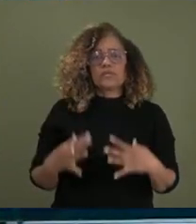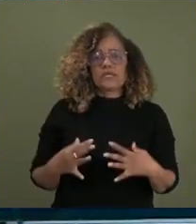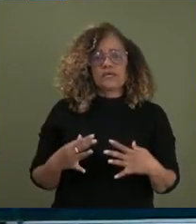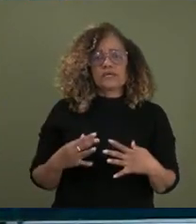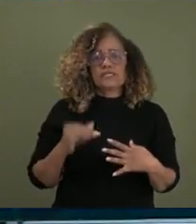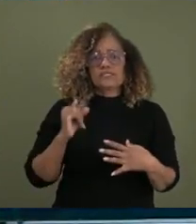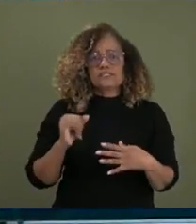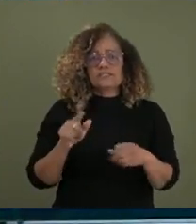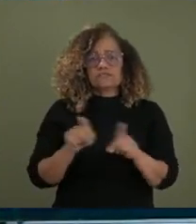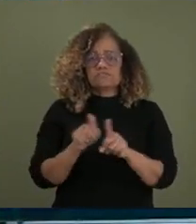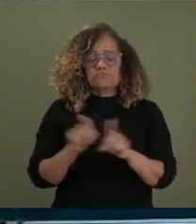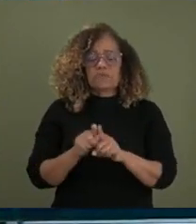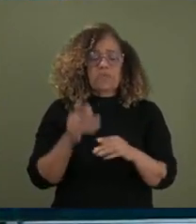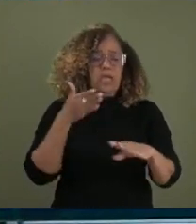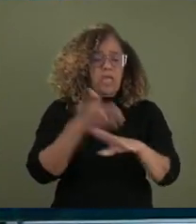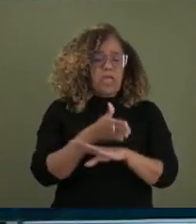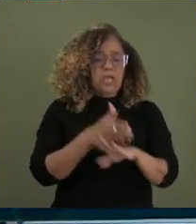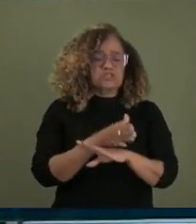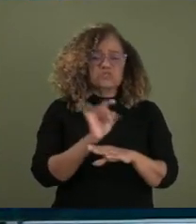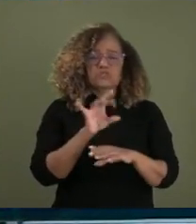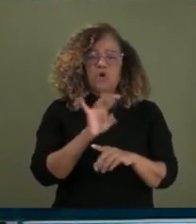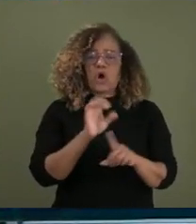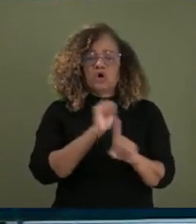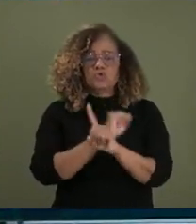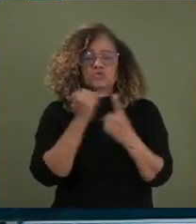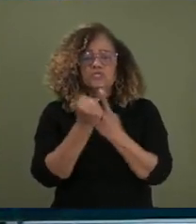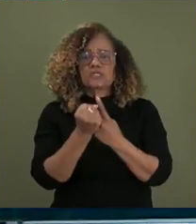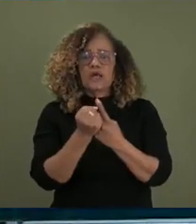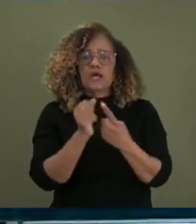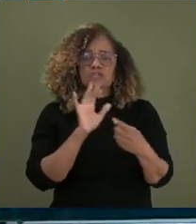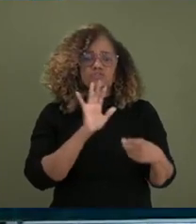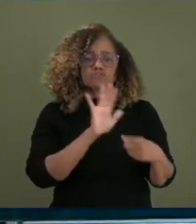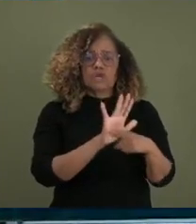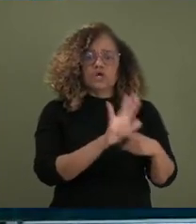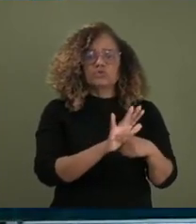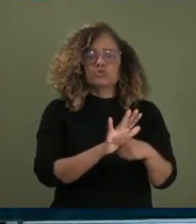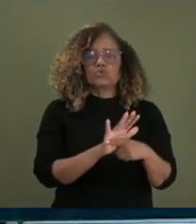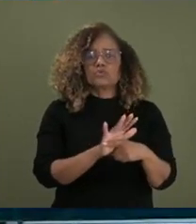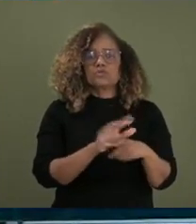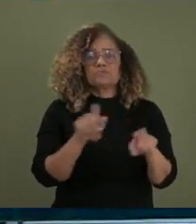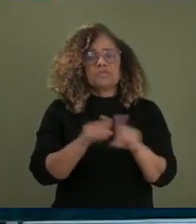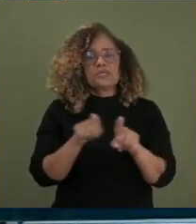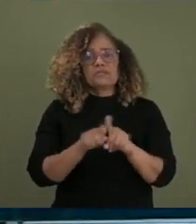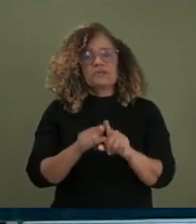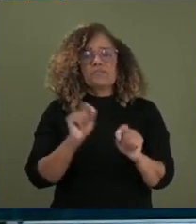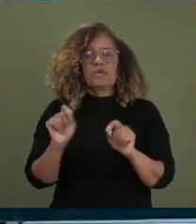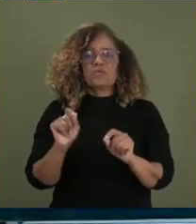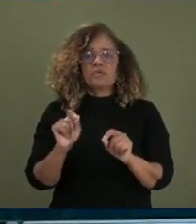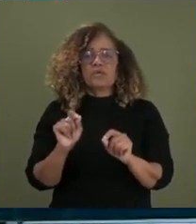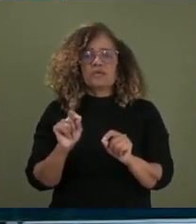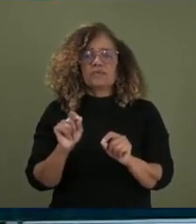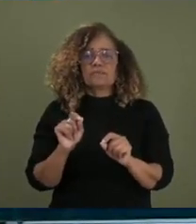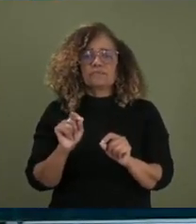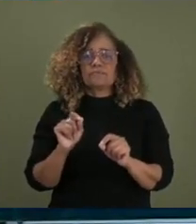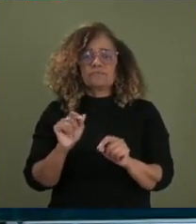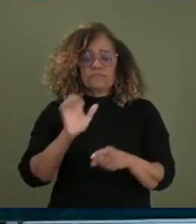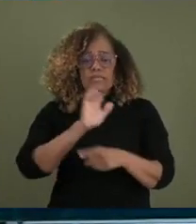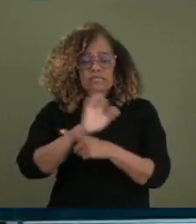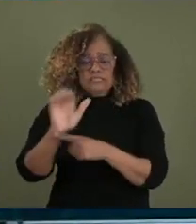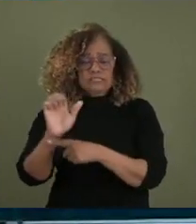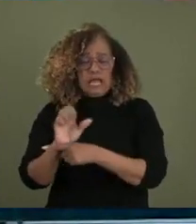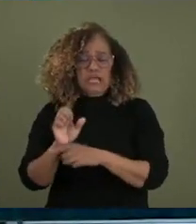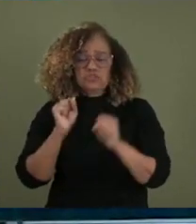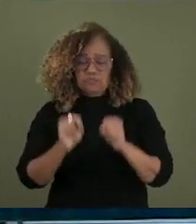de serviço à comunidade, frequência a cursos para a conscientização do perigo da droga e advertência. Ou seja, é o mínimo que o Estado pode exigir